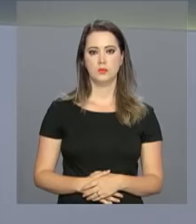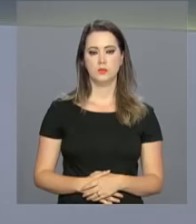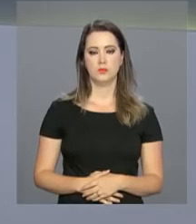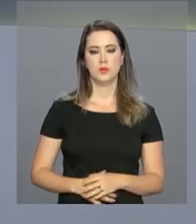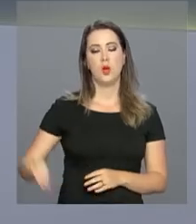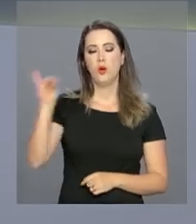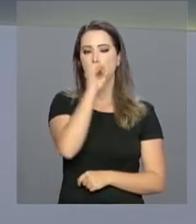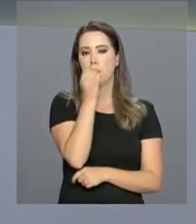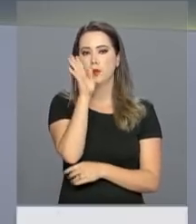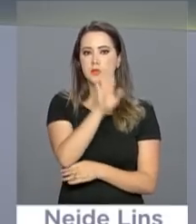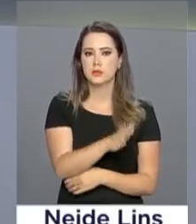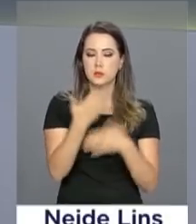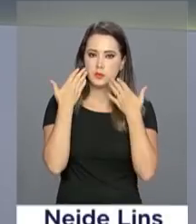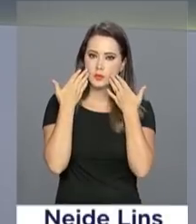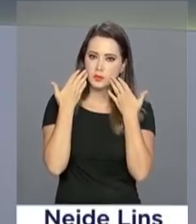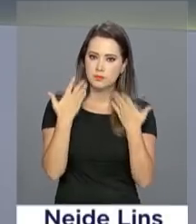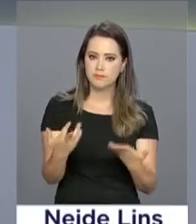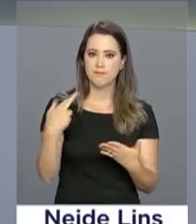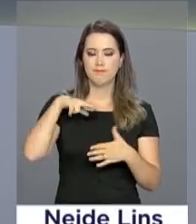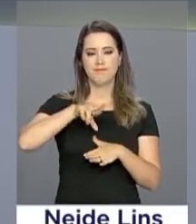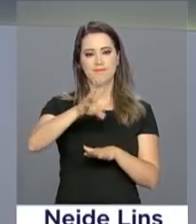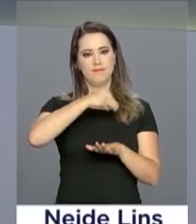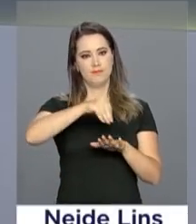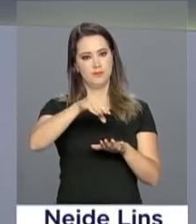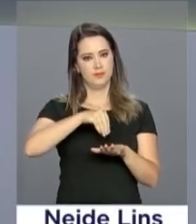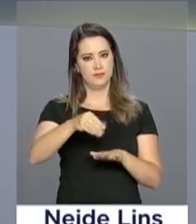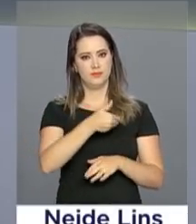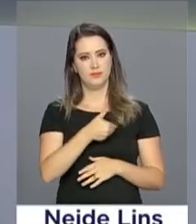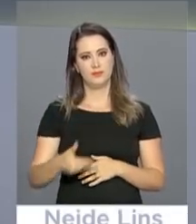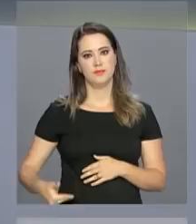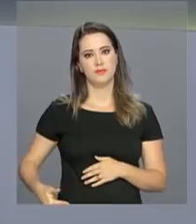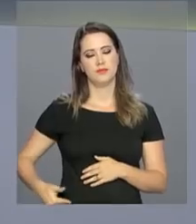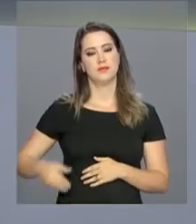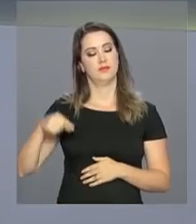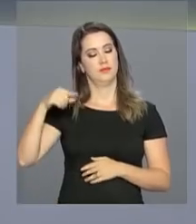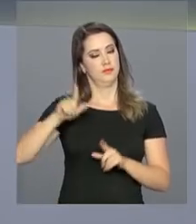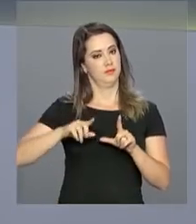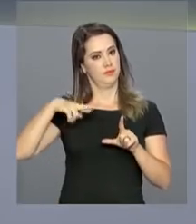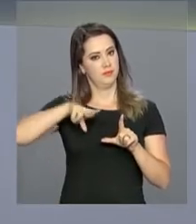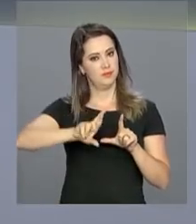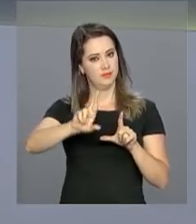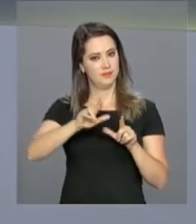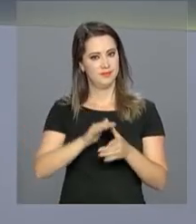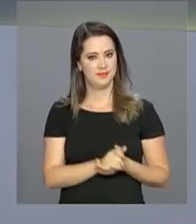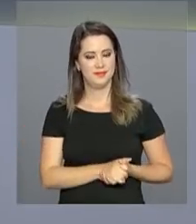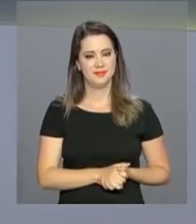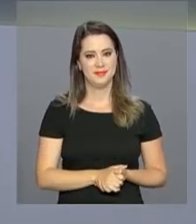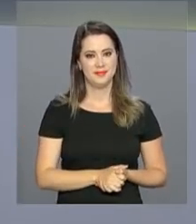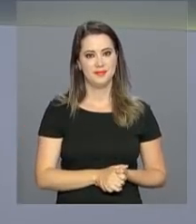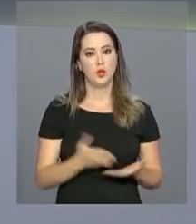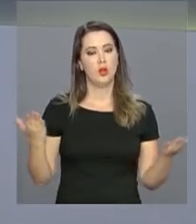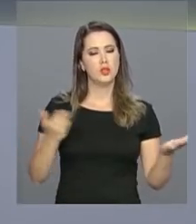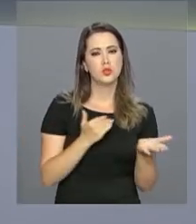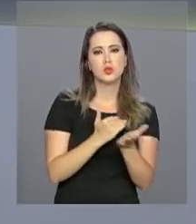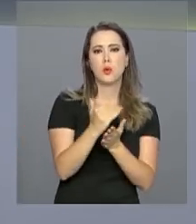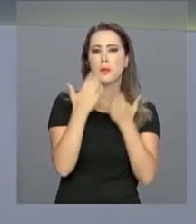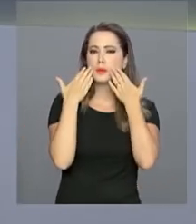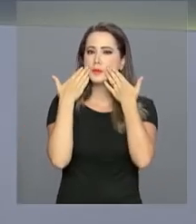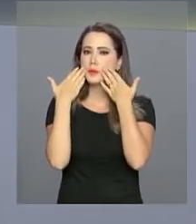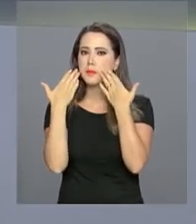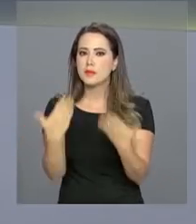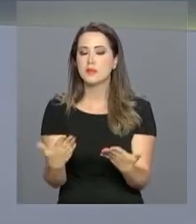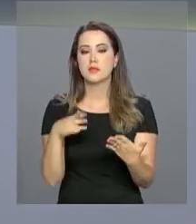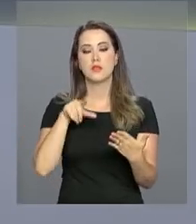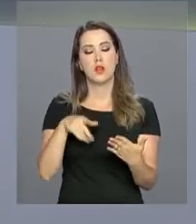Olá, boa tarde. Estamos no ar com as notícias do Governo Federal aqui no Repórter NBR. E a gente começa esta